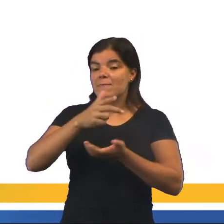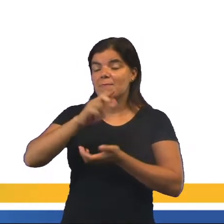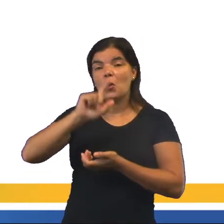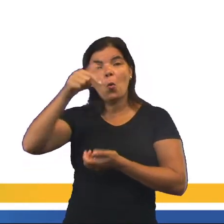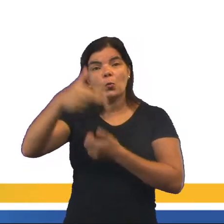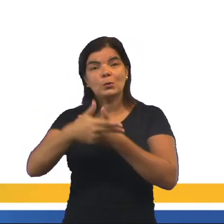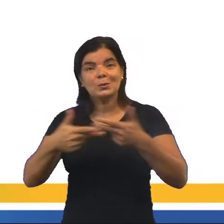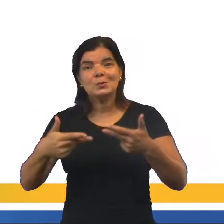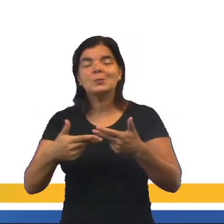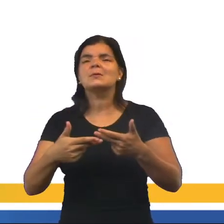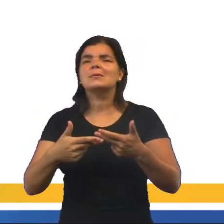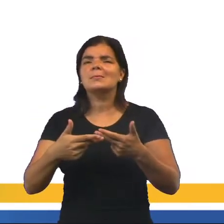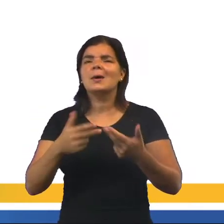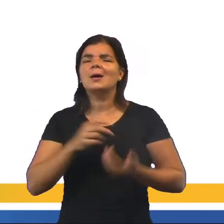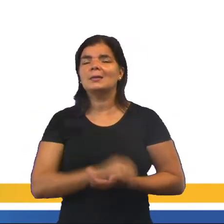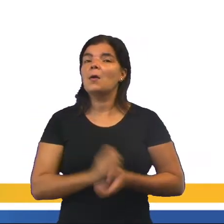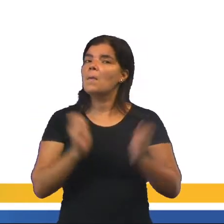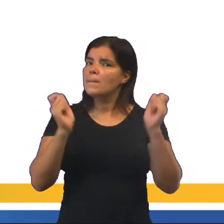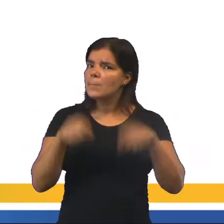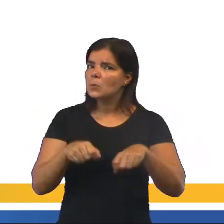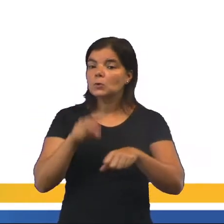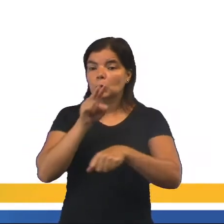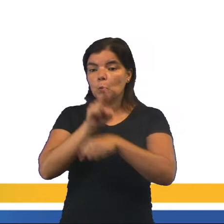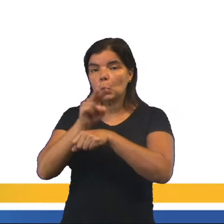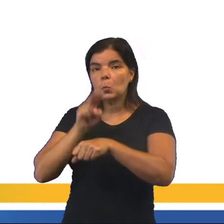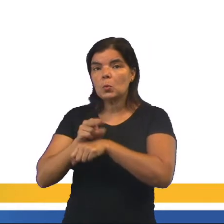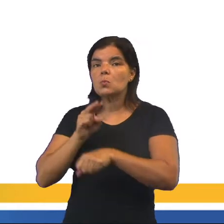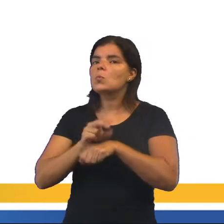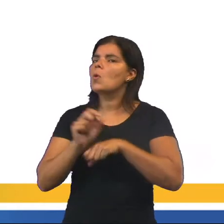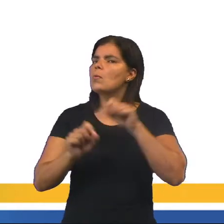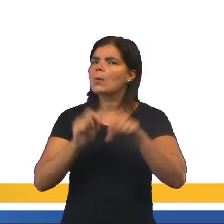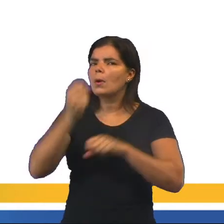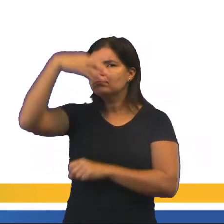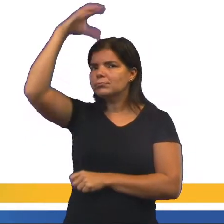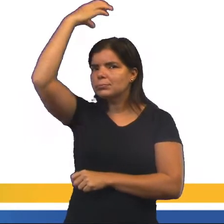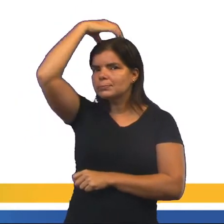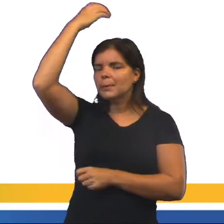de várias formas para que pudessem proteger o seu império.